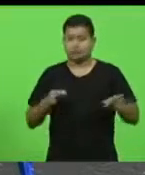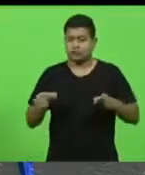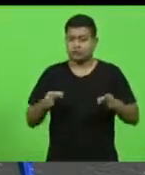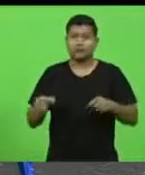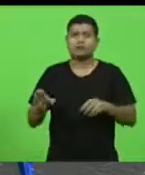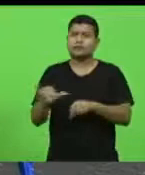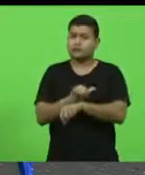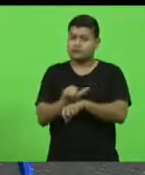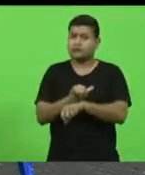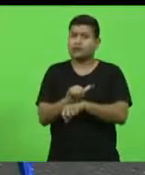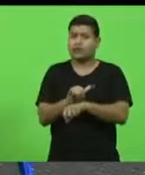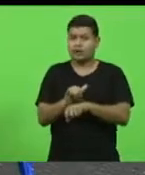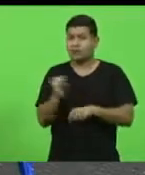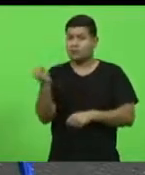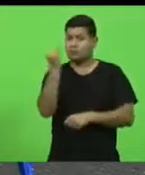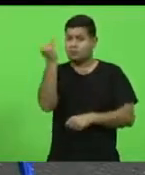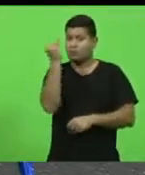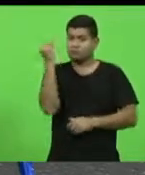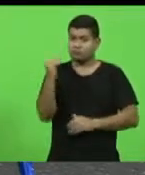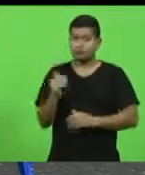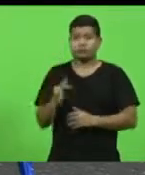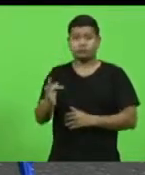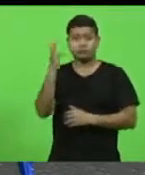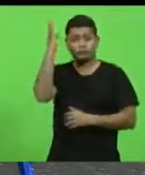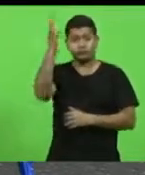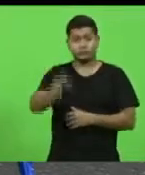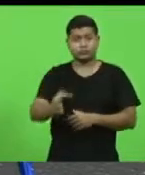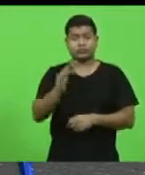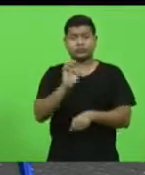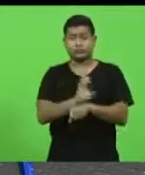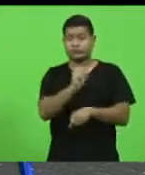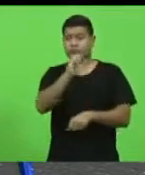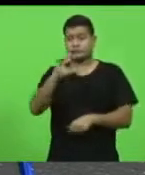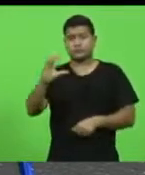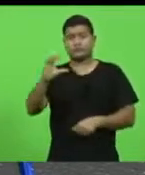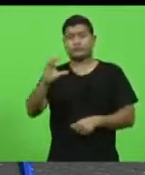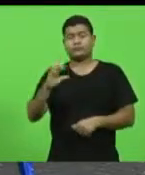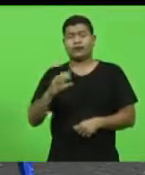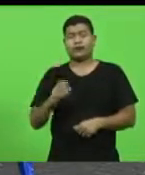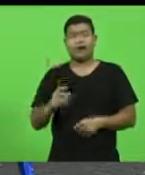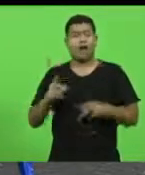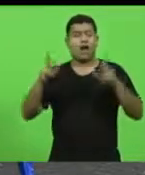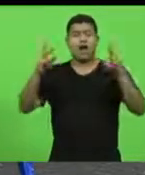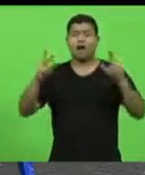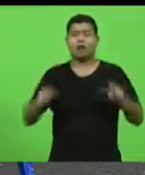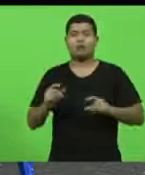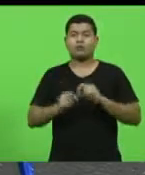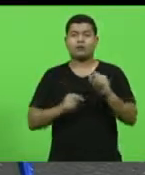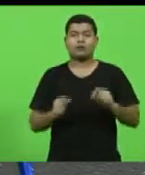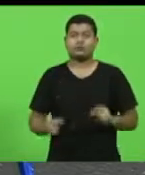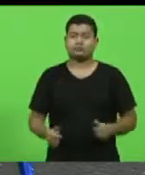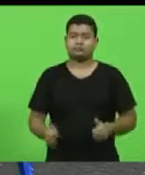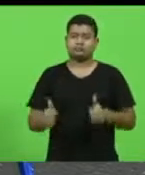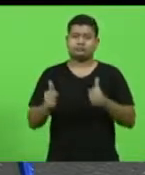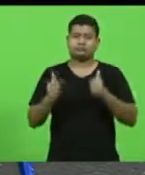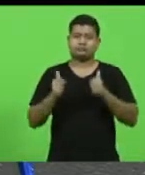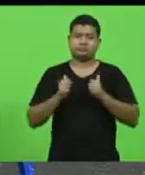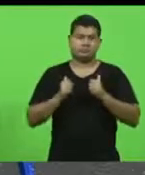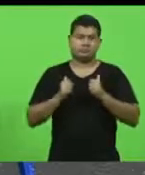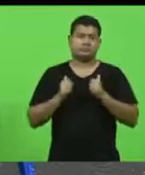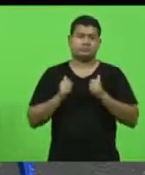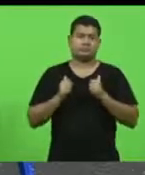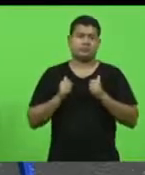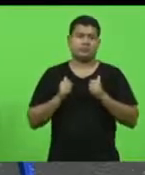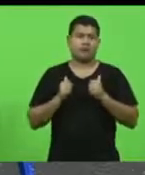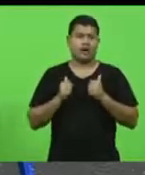do nosso Estado. Seria uma omissão imperdoável se Santa